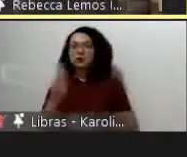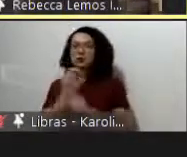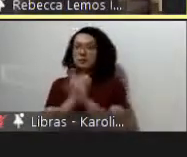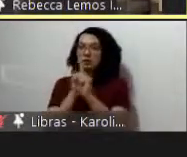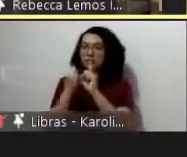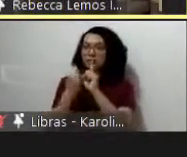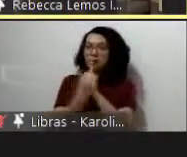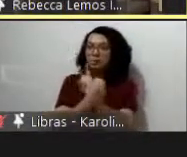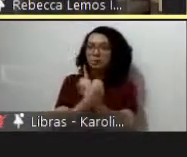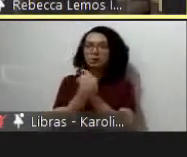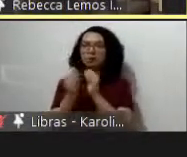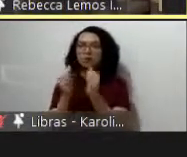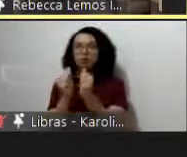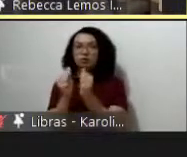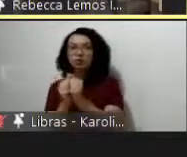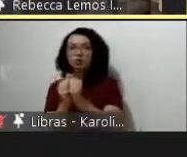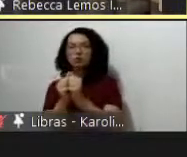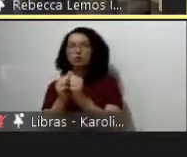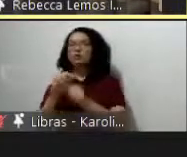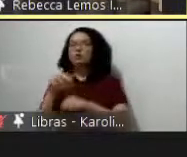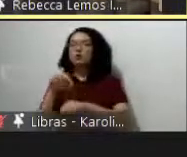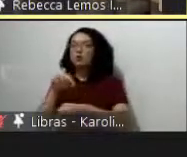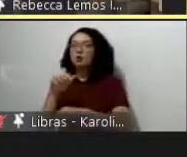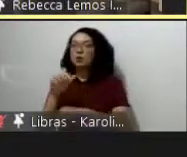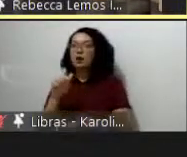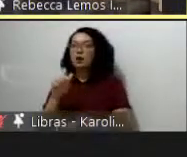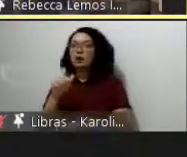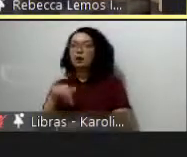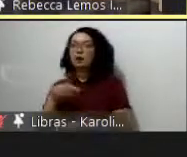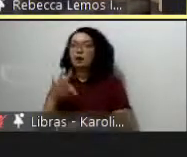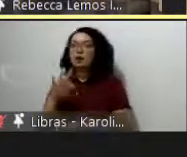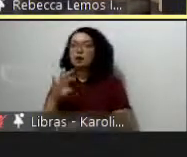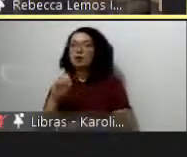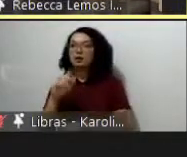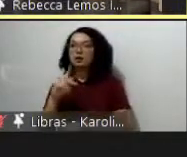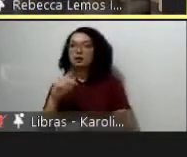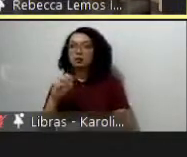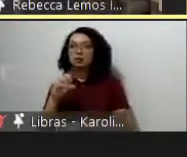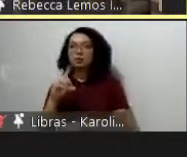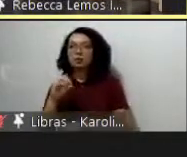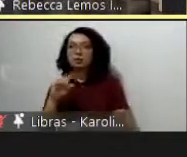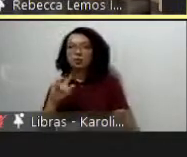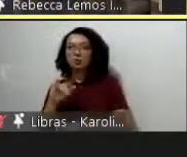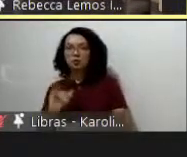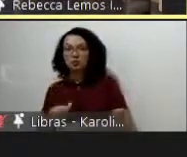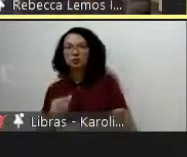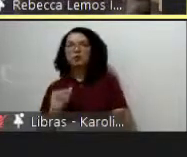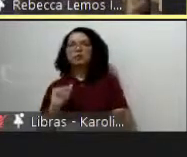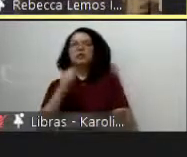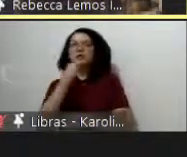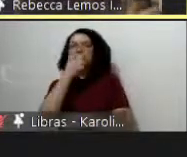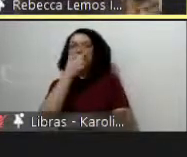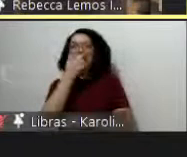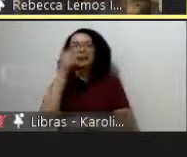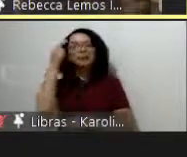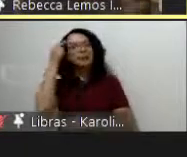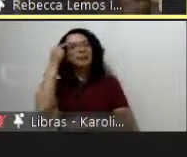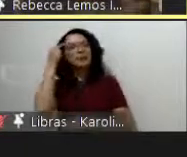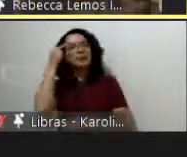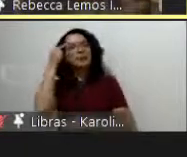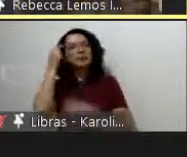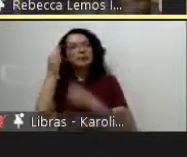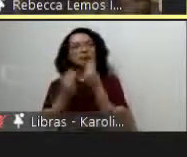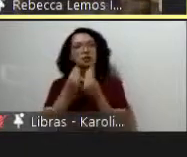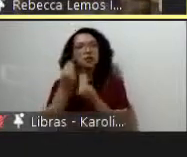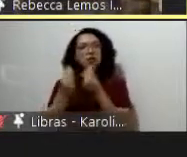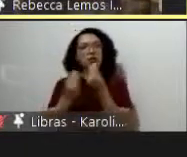eu escolhi falar do que nos conecta realmente o evento e o